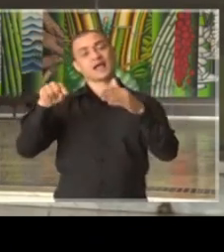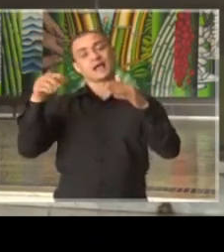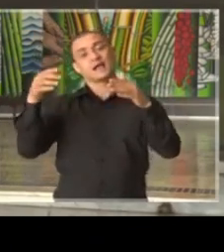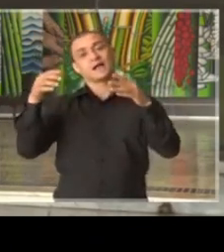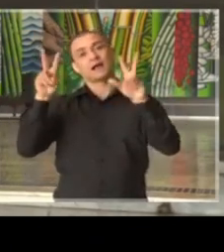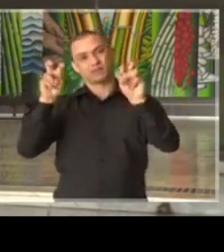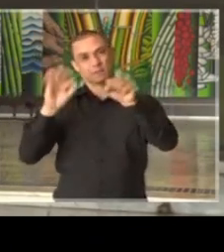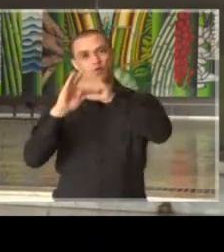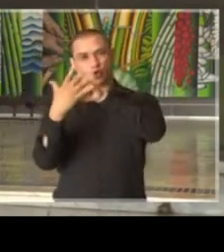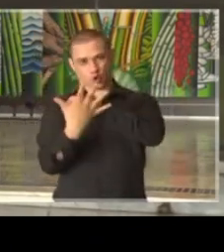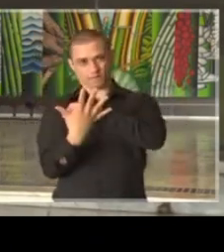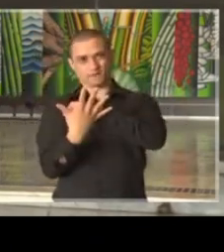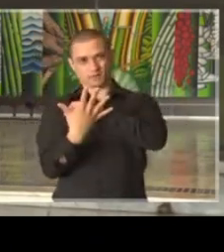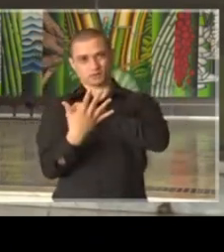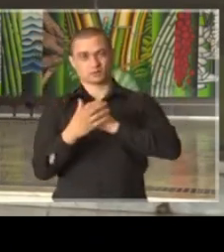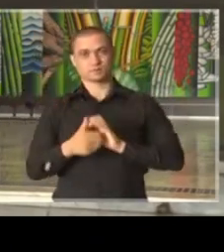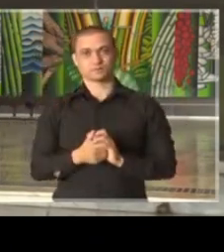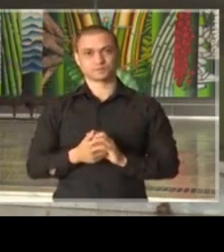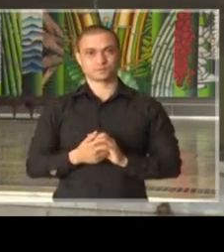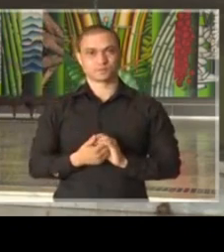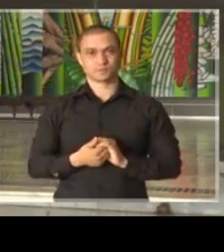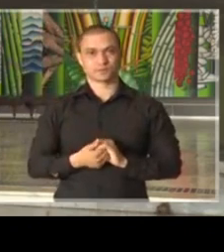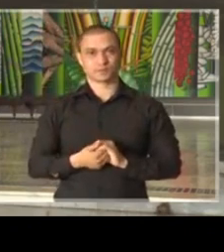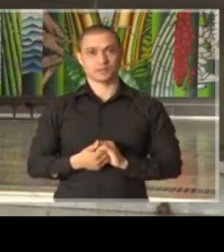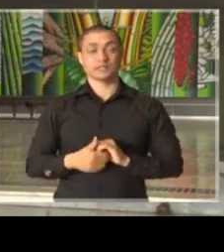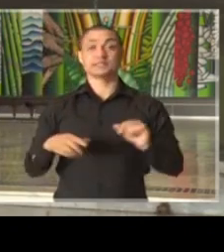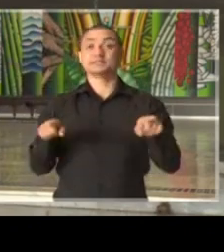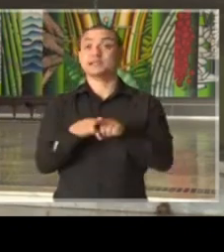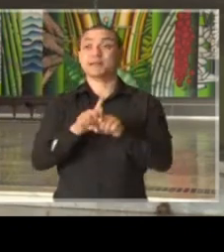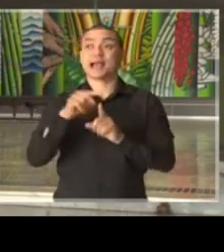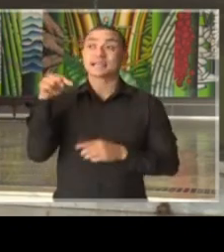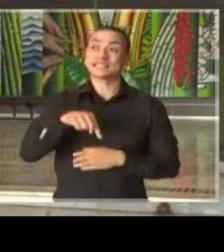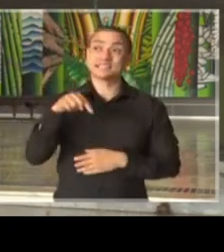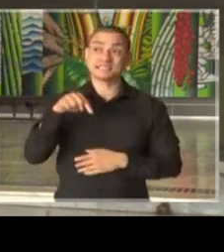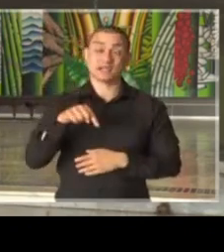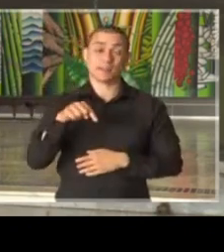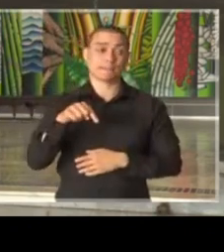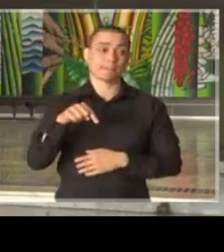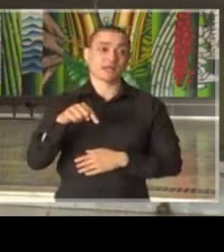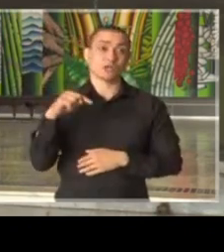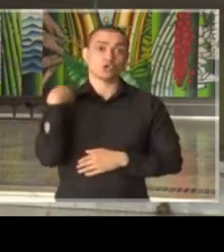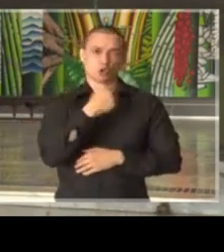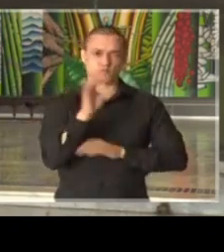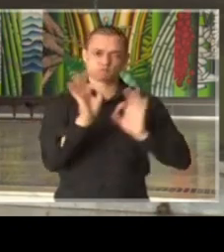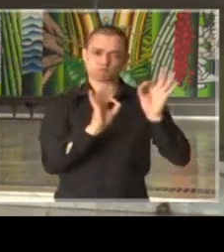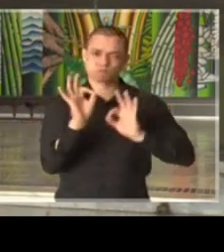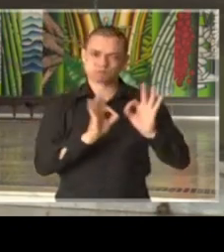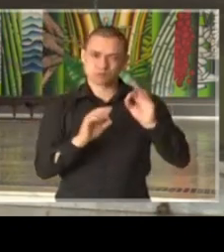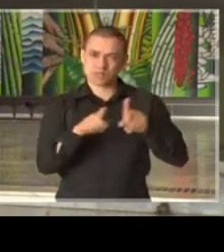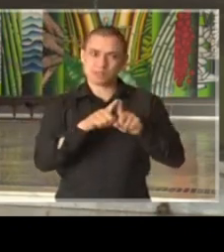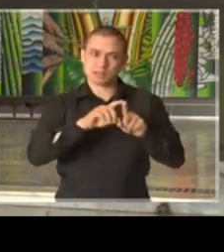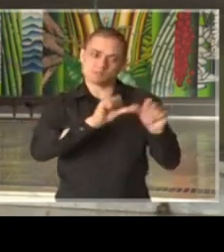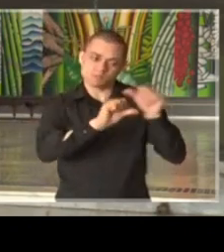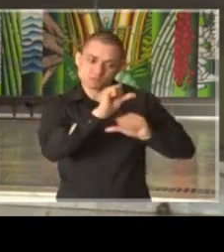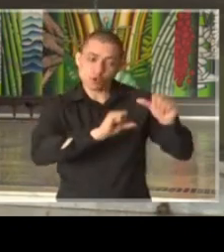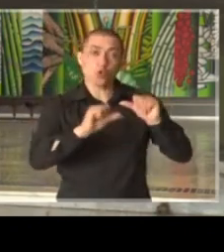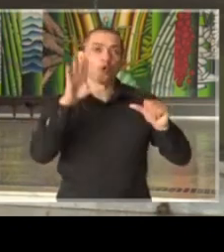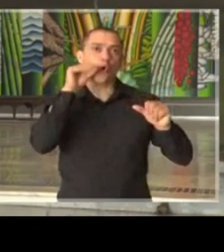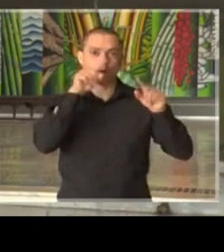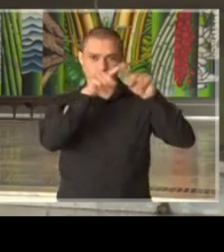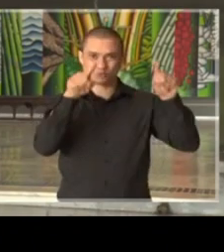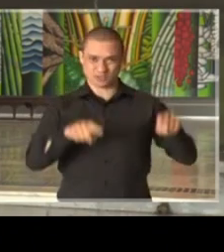ao coronavírus. E aqui nós também reorganizamos todos os funcionários